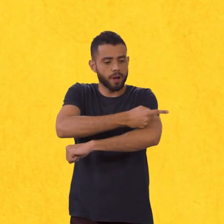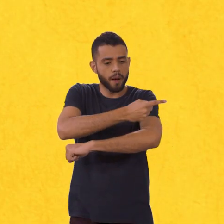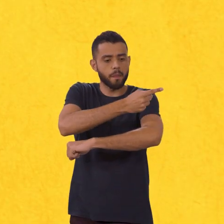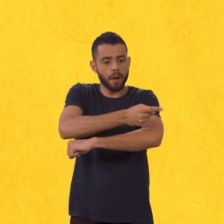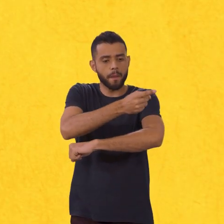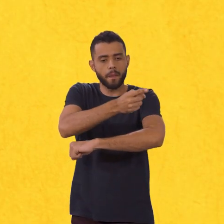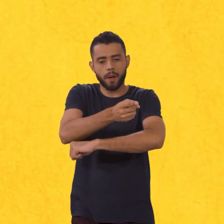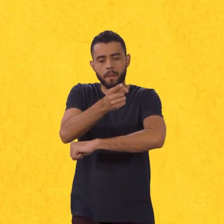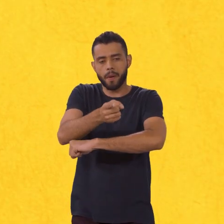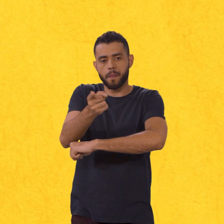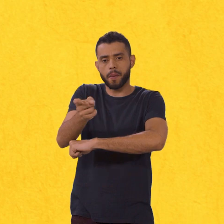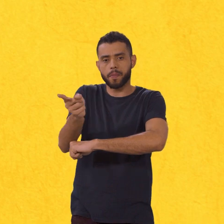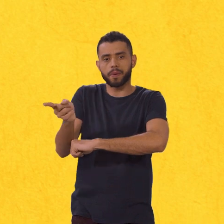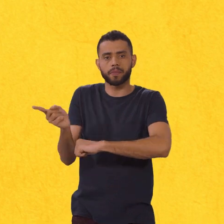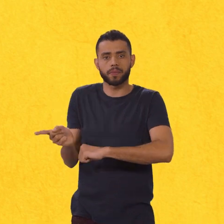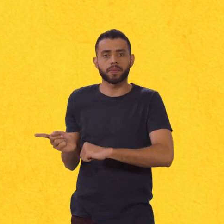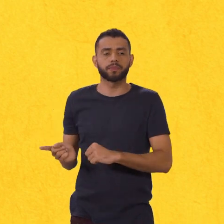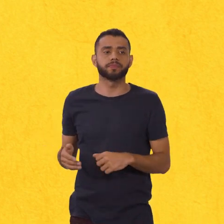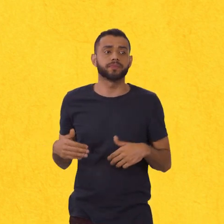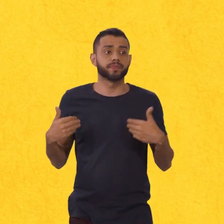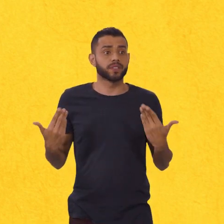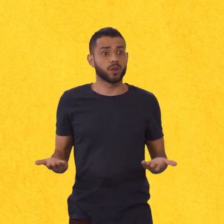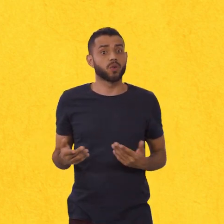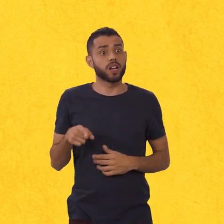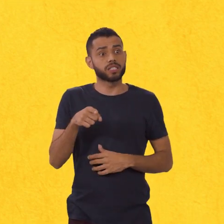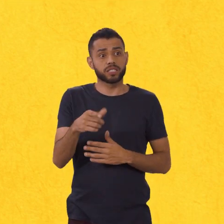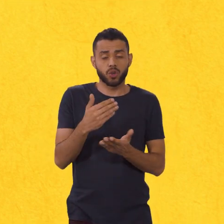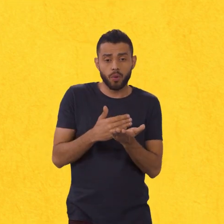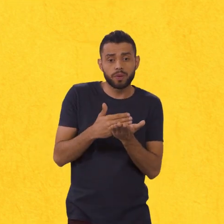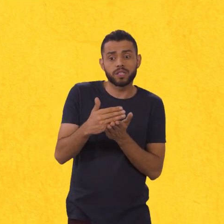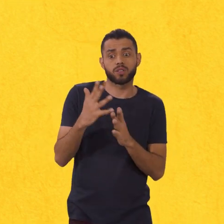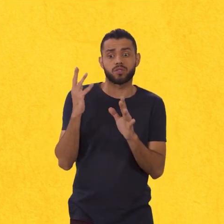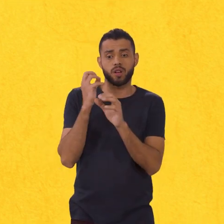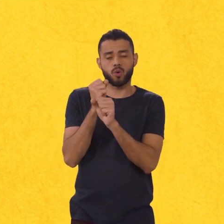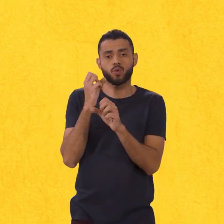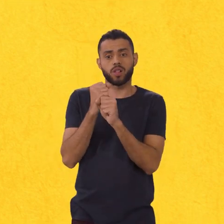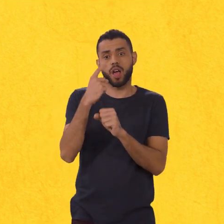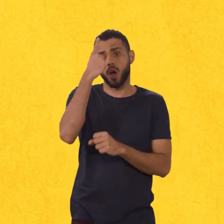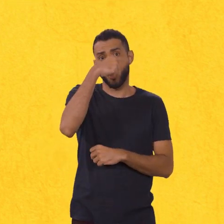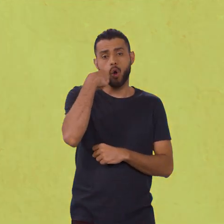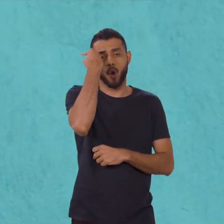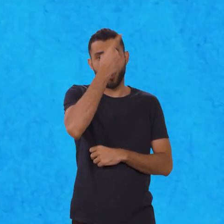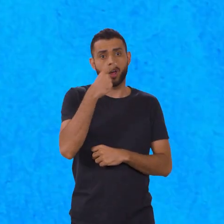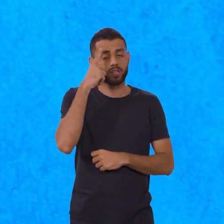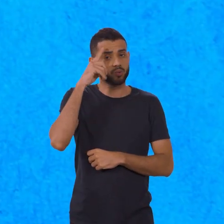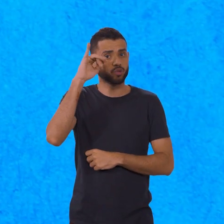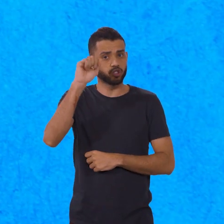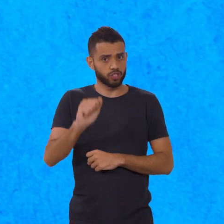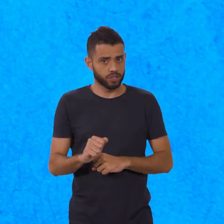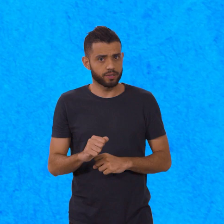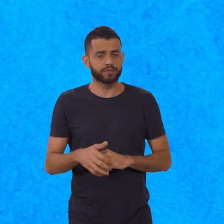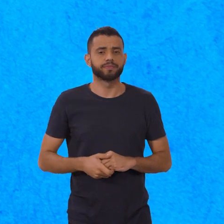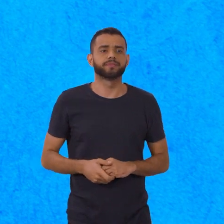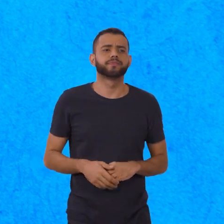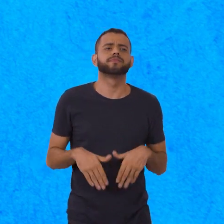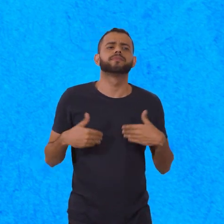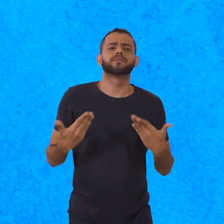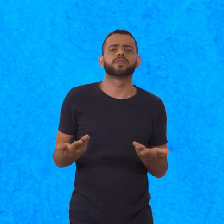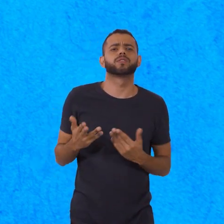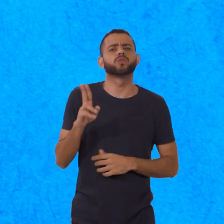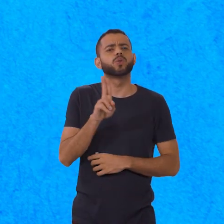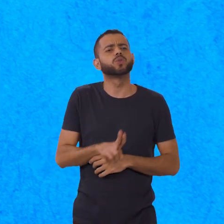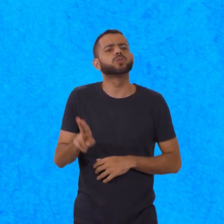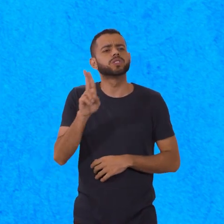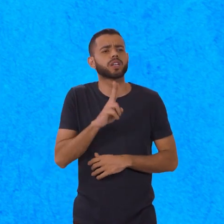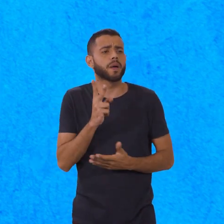Ah! E foi assim que começaram a calcular as horas do dia! Aí foi só usar a